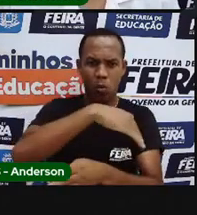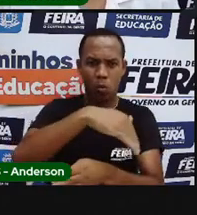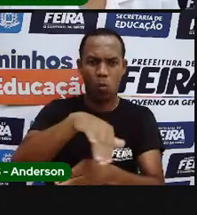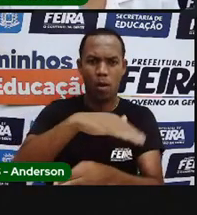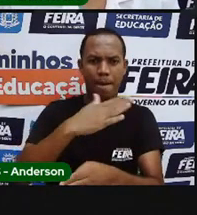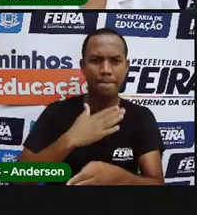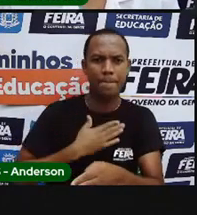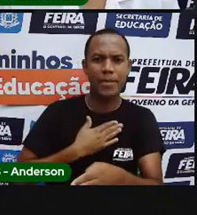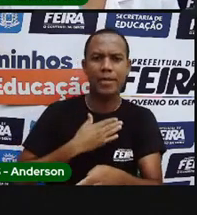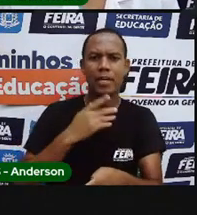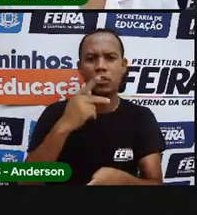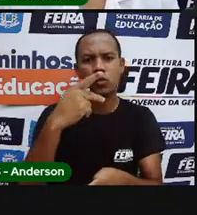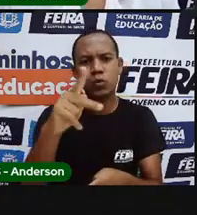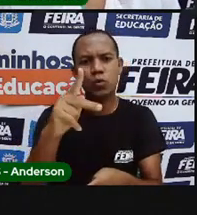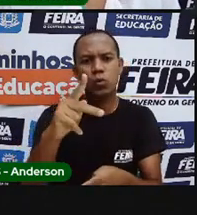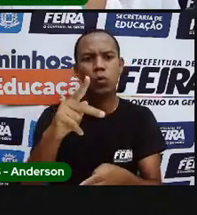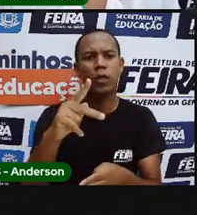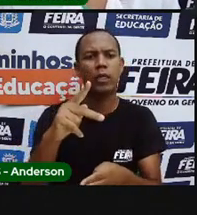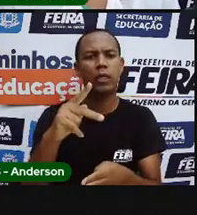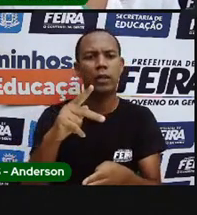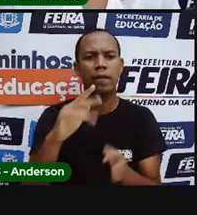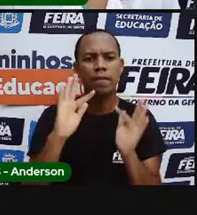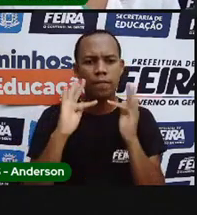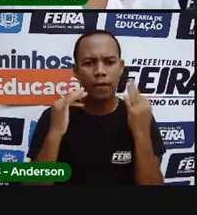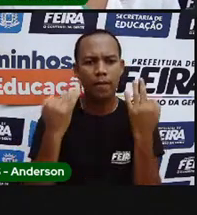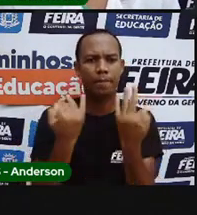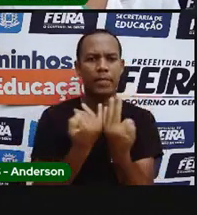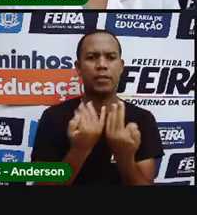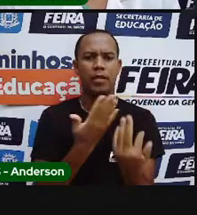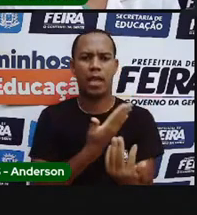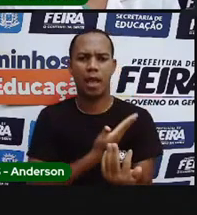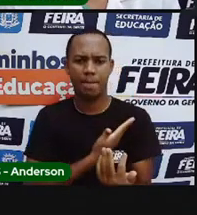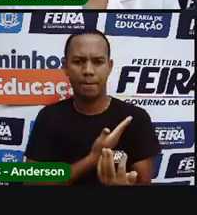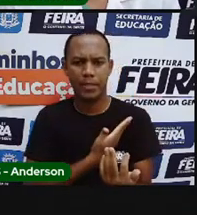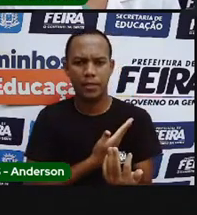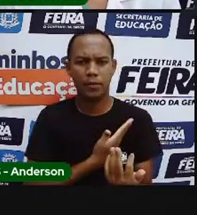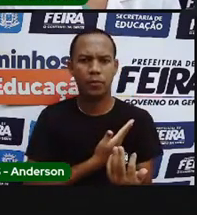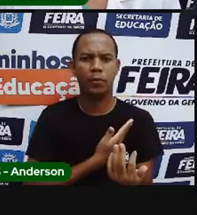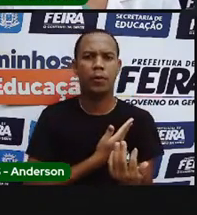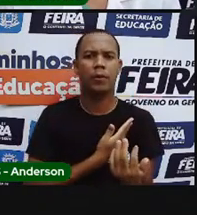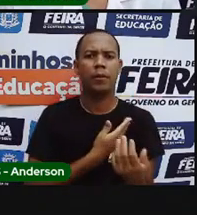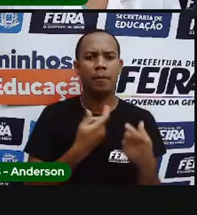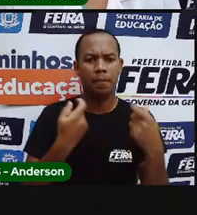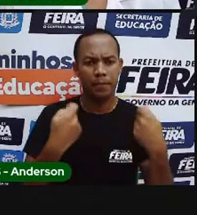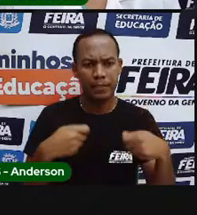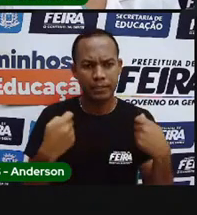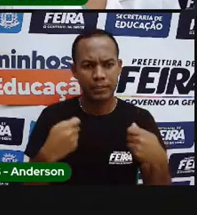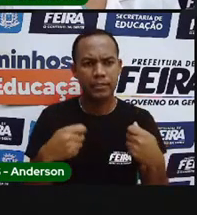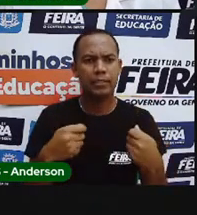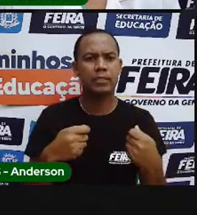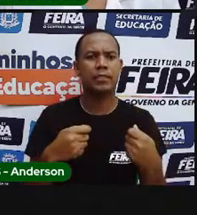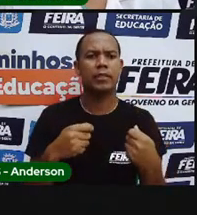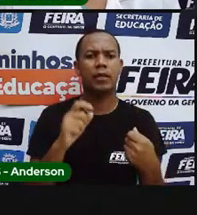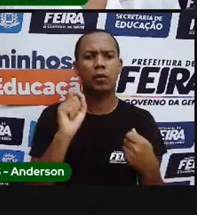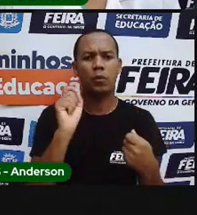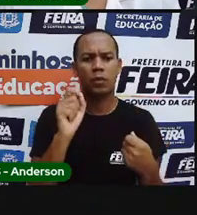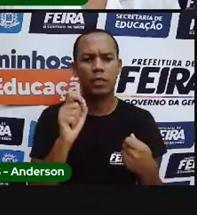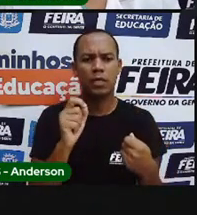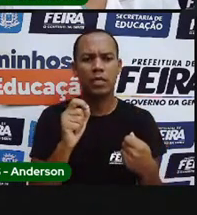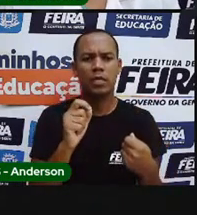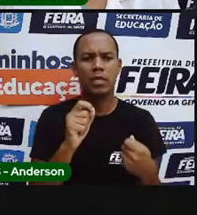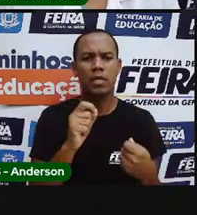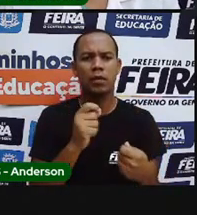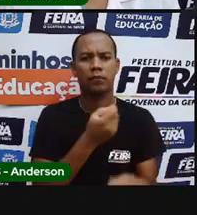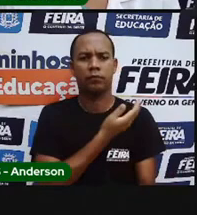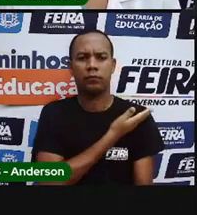todos nós? Eu, você, seus familiares, seus amigos. Por isso, é legal, desculpa, respeitarmos o